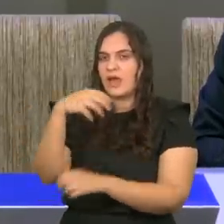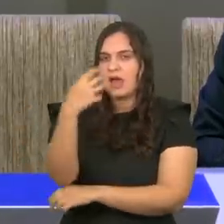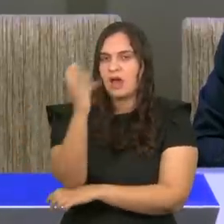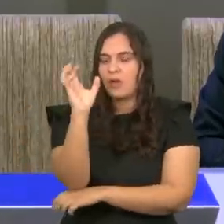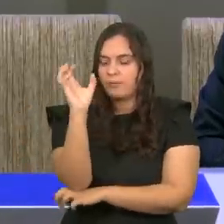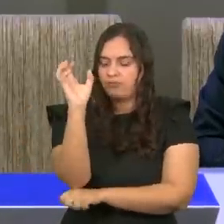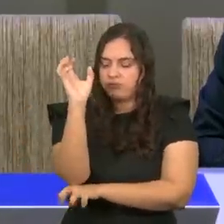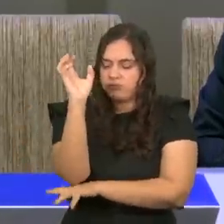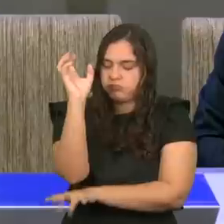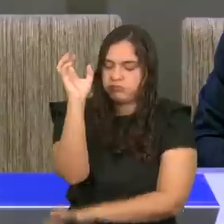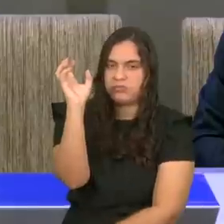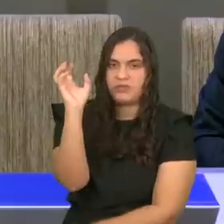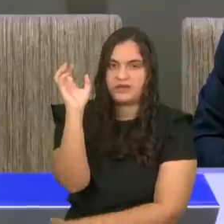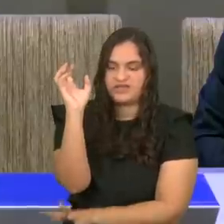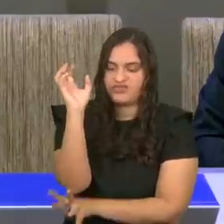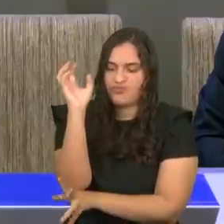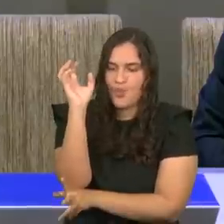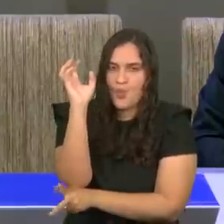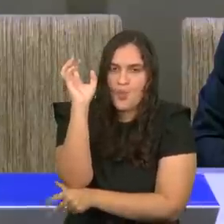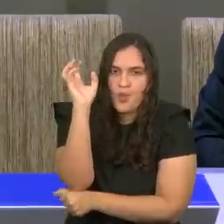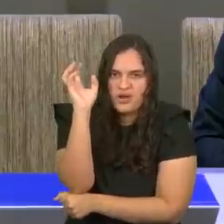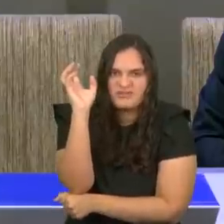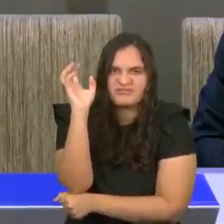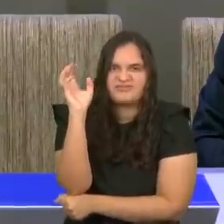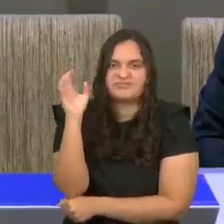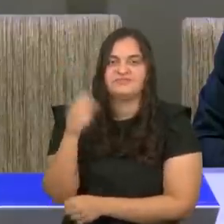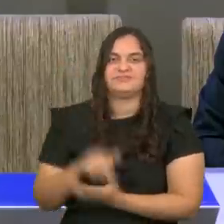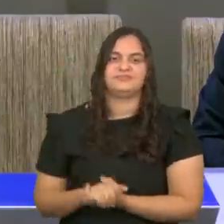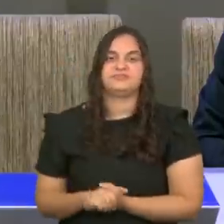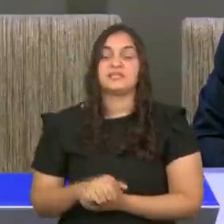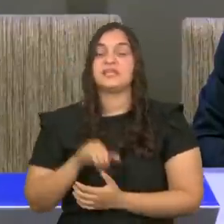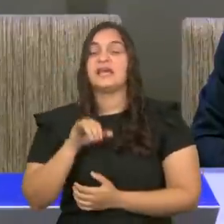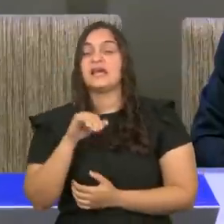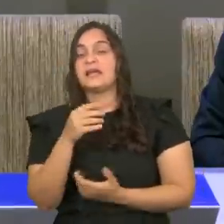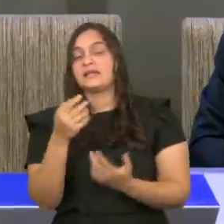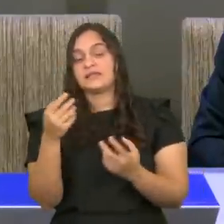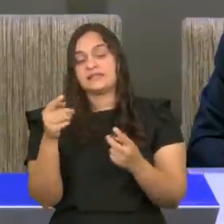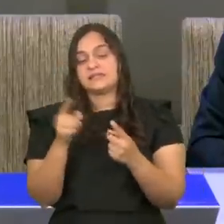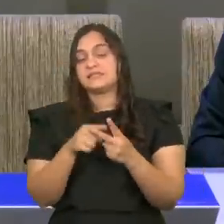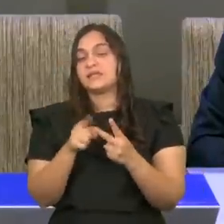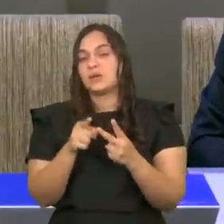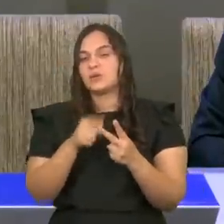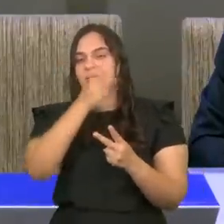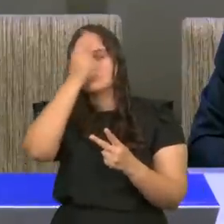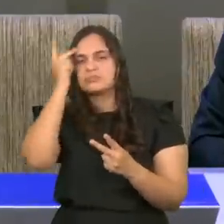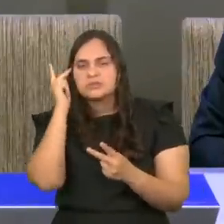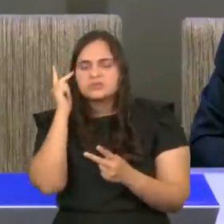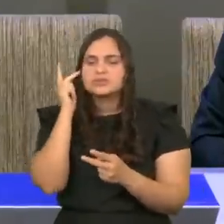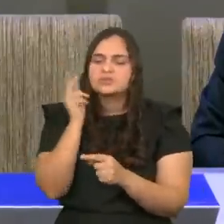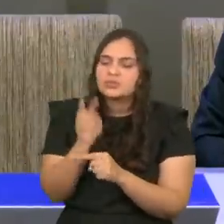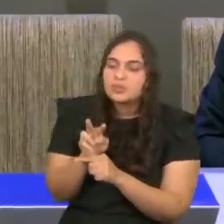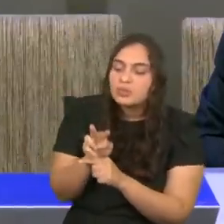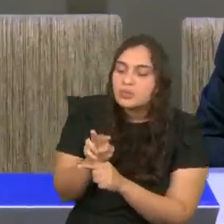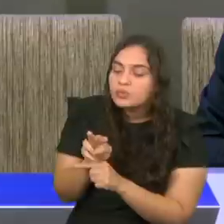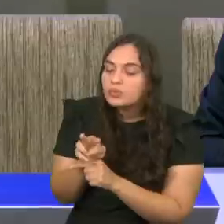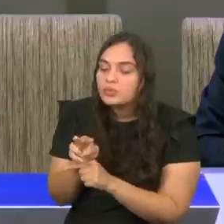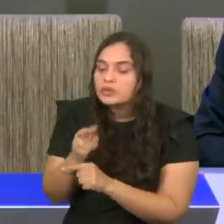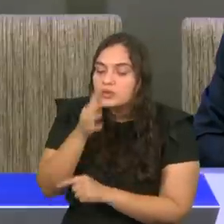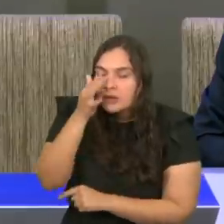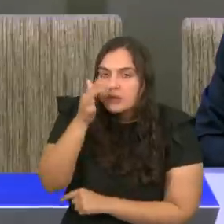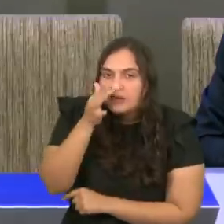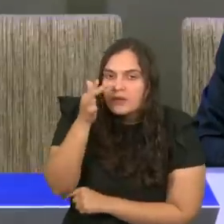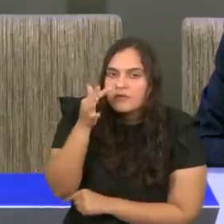Em segundo lugar, quem cultiva o lírio, ele tem que poudá-lo.